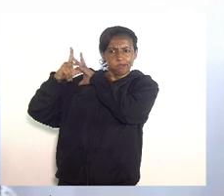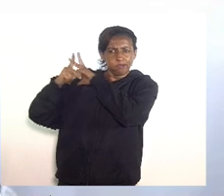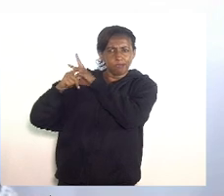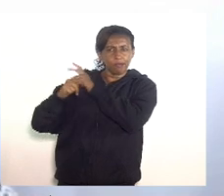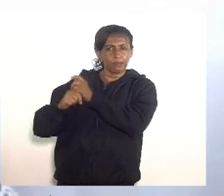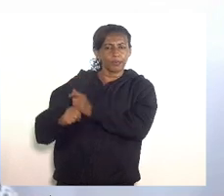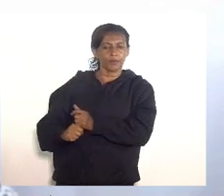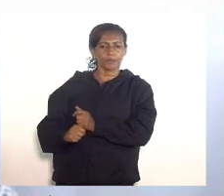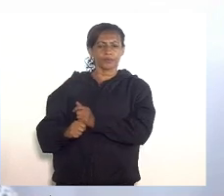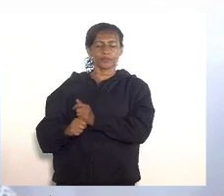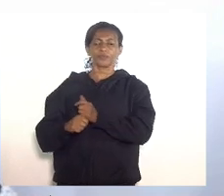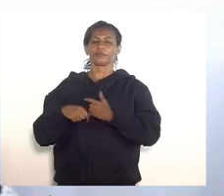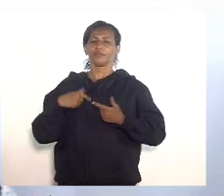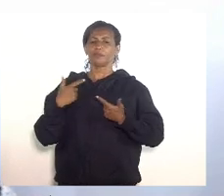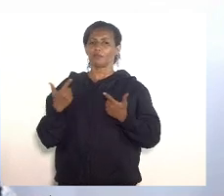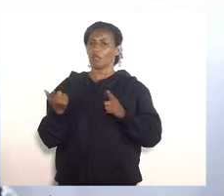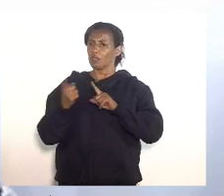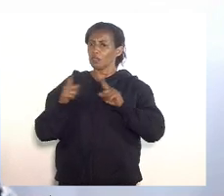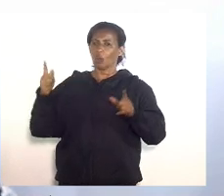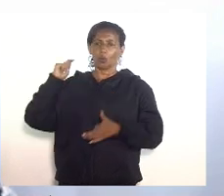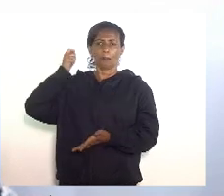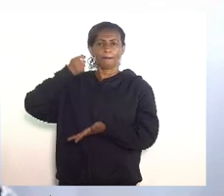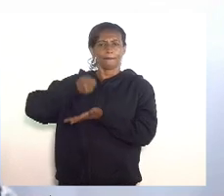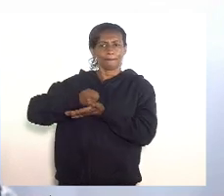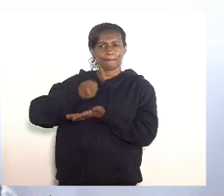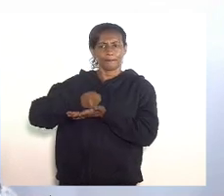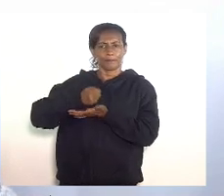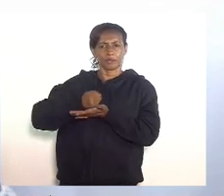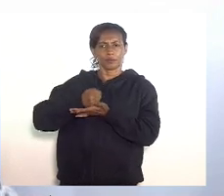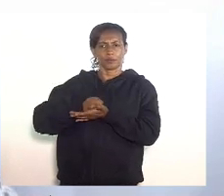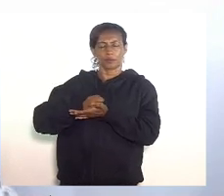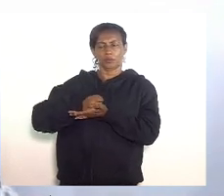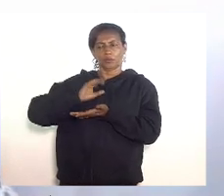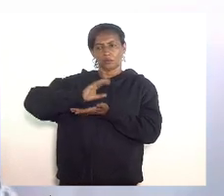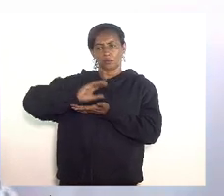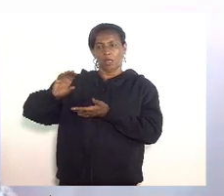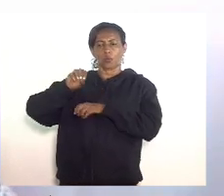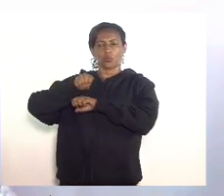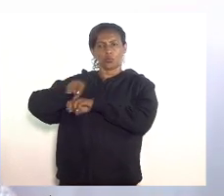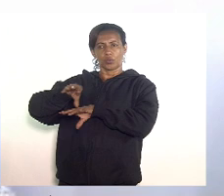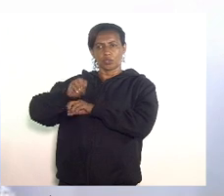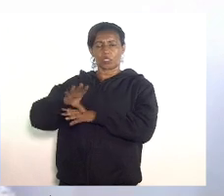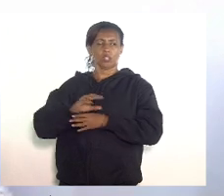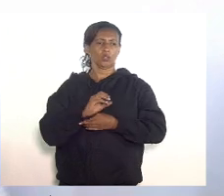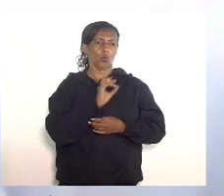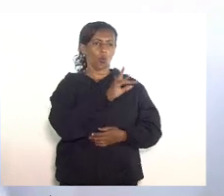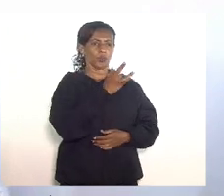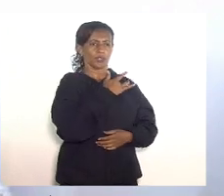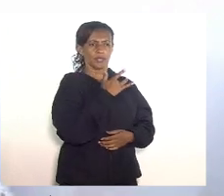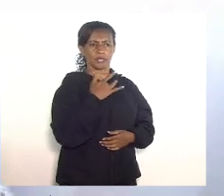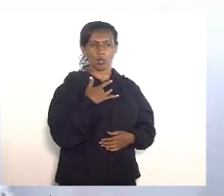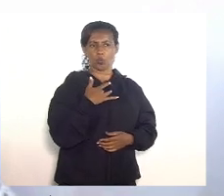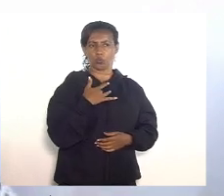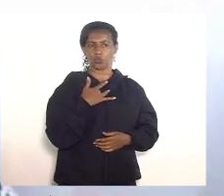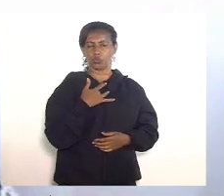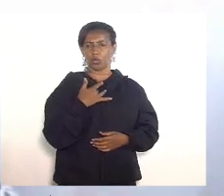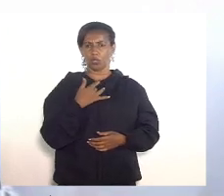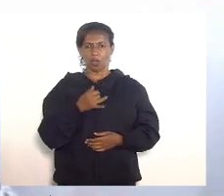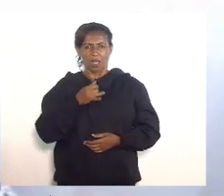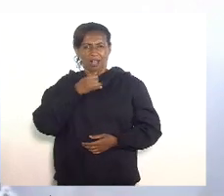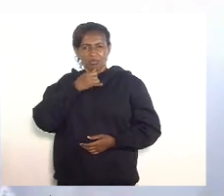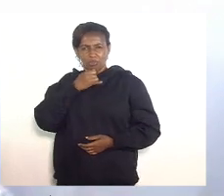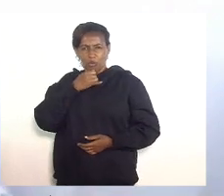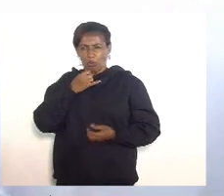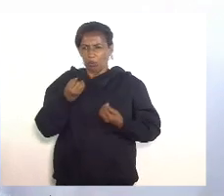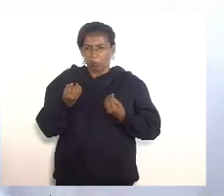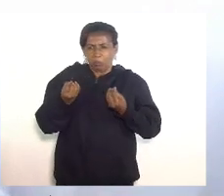a não obrigatoriedade do investimento na área da educação na área da saúde não é à toa que